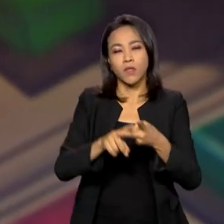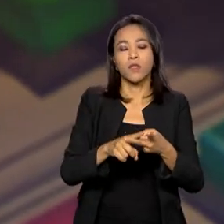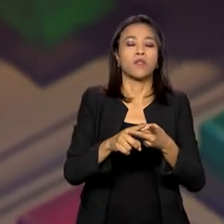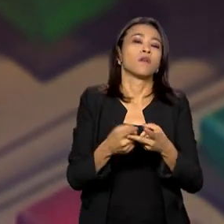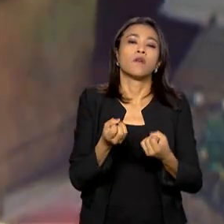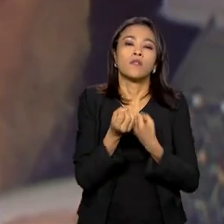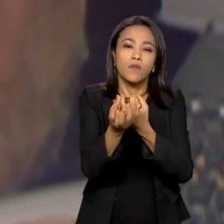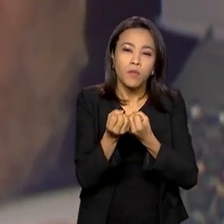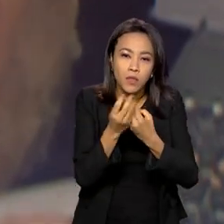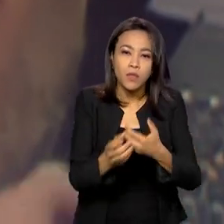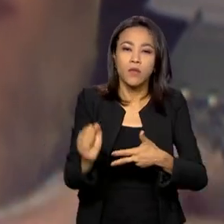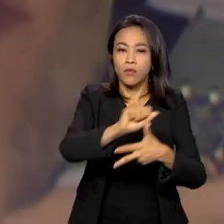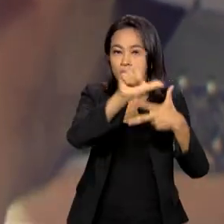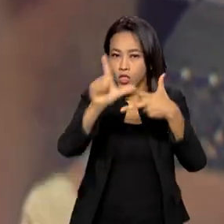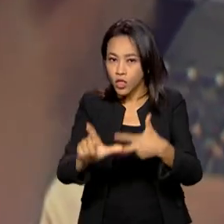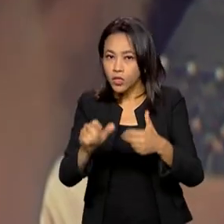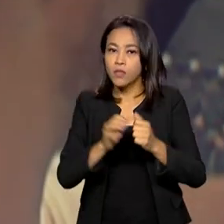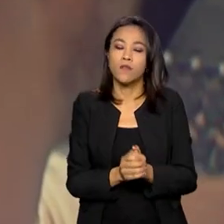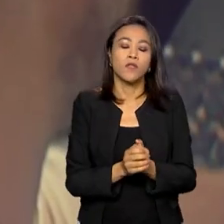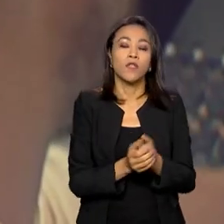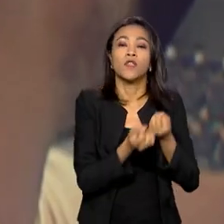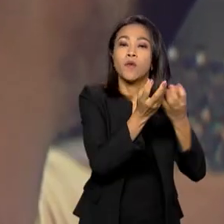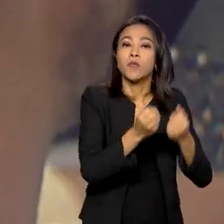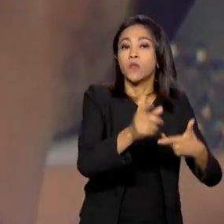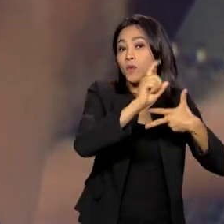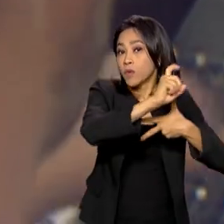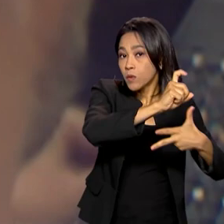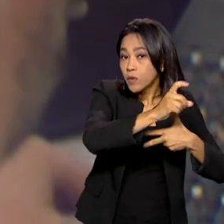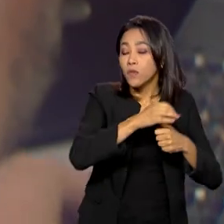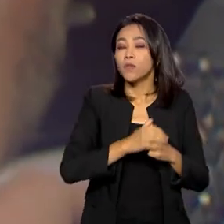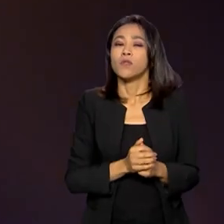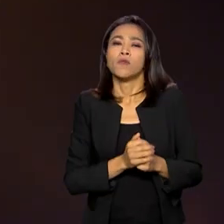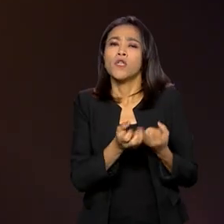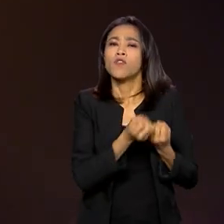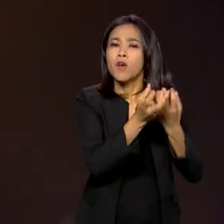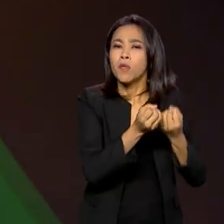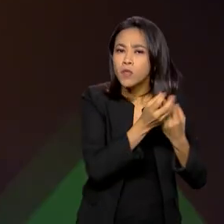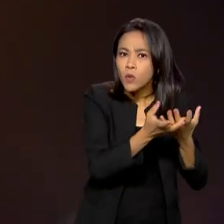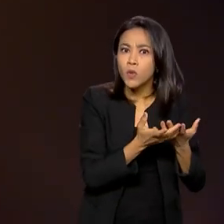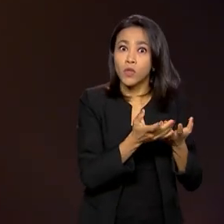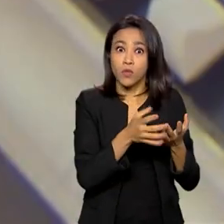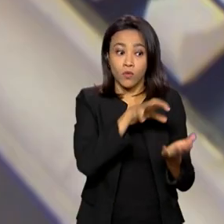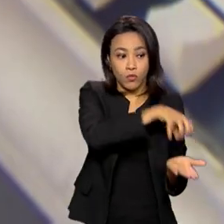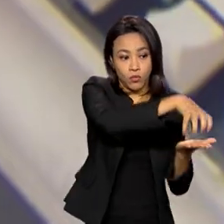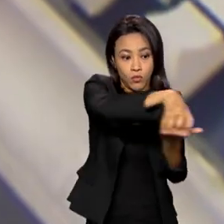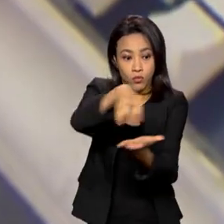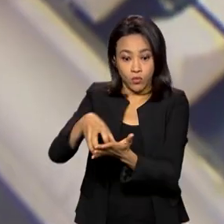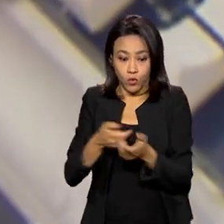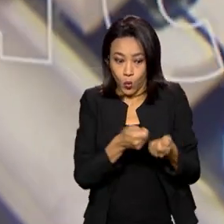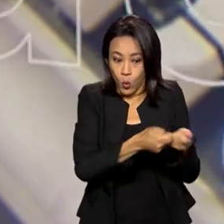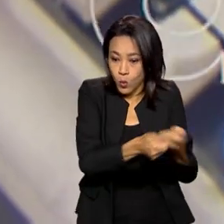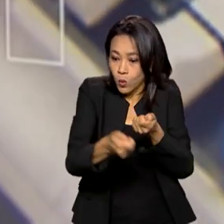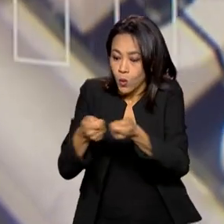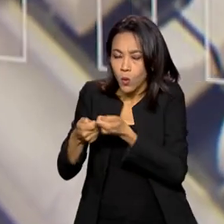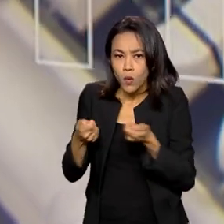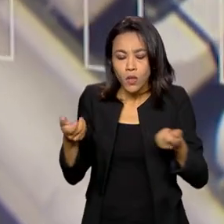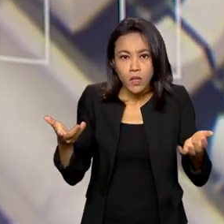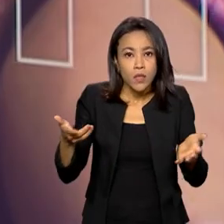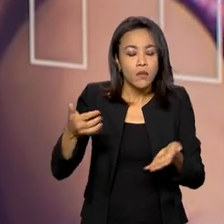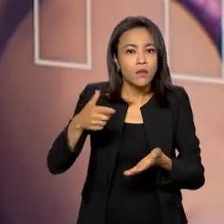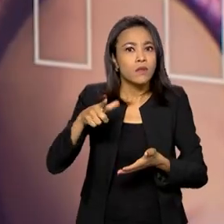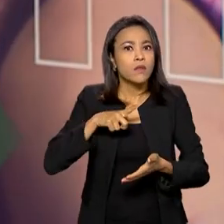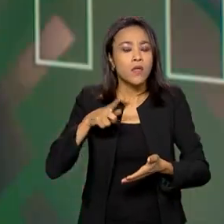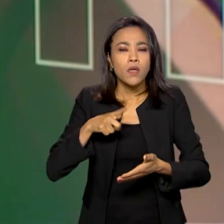do executivo, dos órgãos de controle, ela presta um papel de enorme relevância para